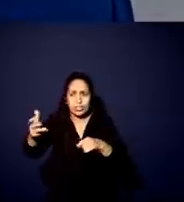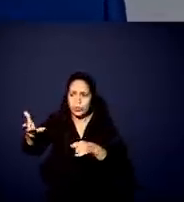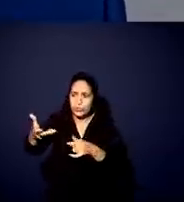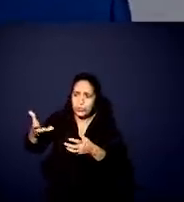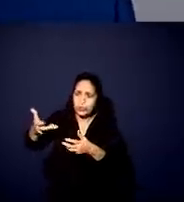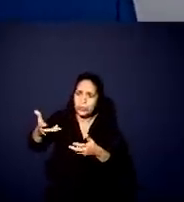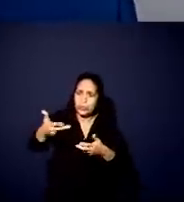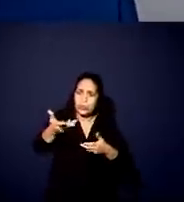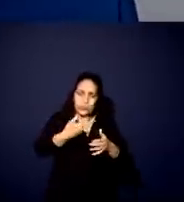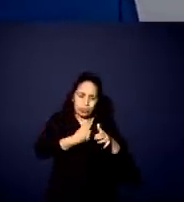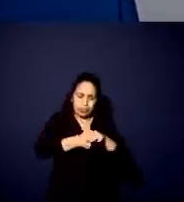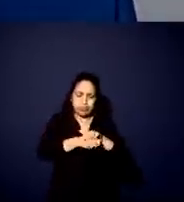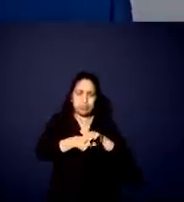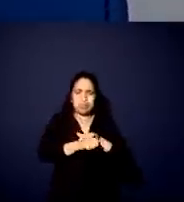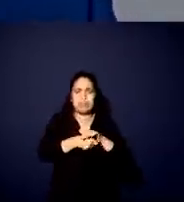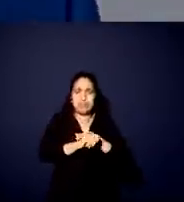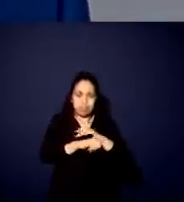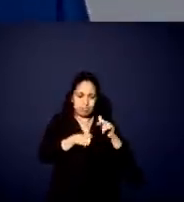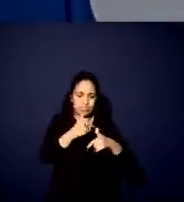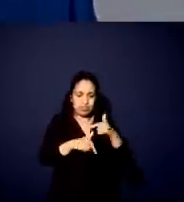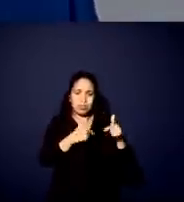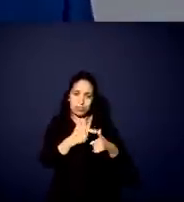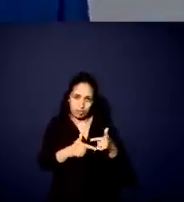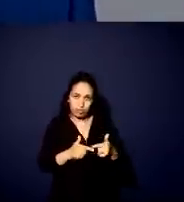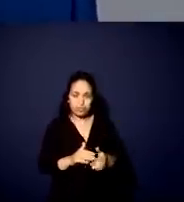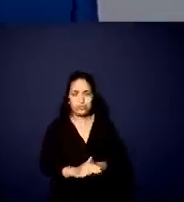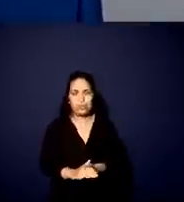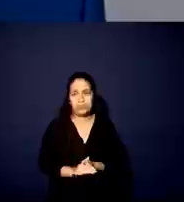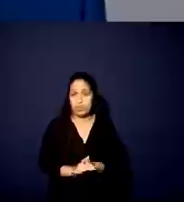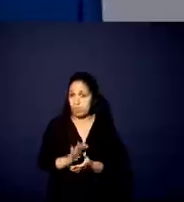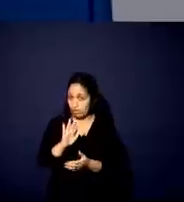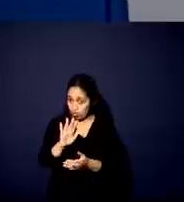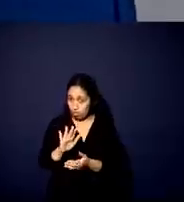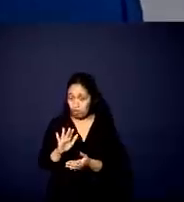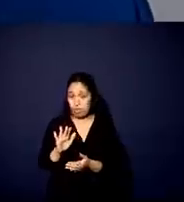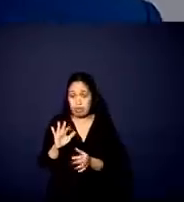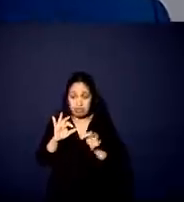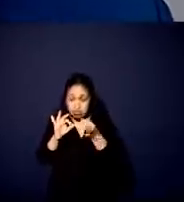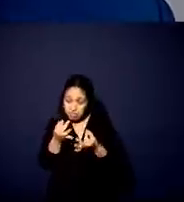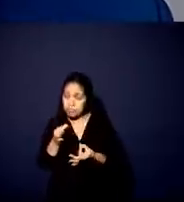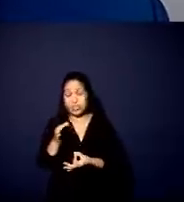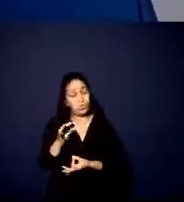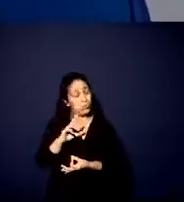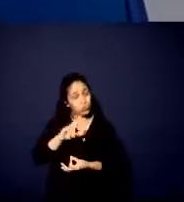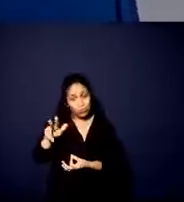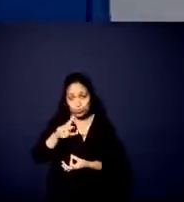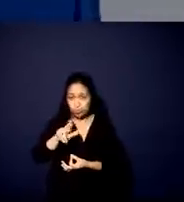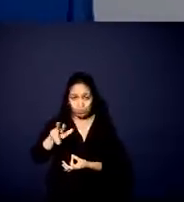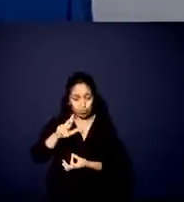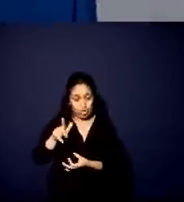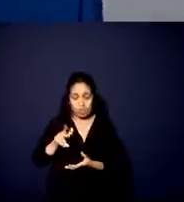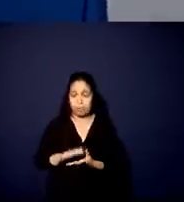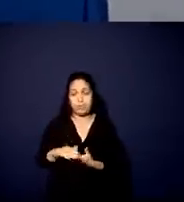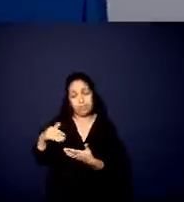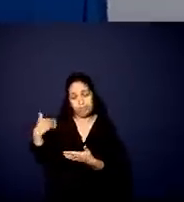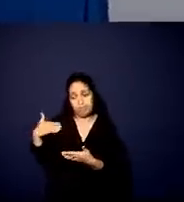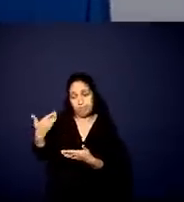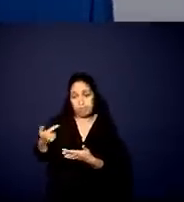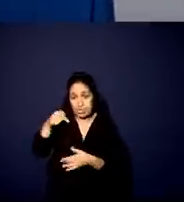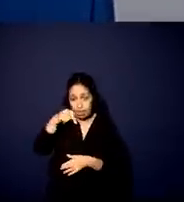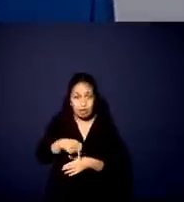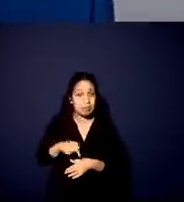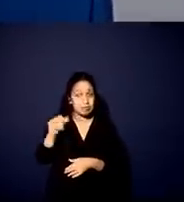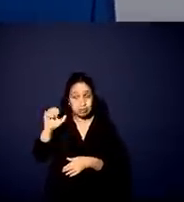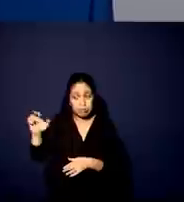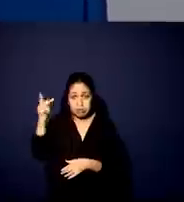de investimento, de geração de emprego. Agora, não é uma tarefa trivial. E enquanto isso não acontece, aqui no Estado nós